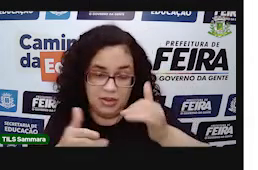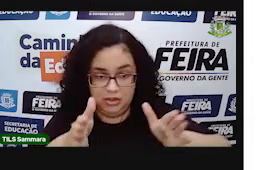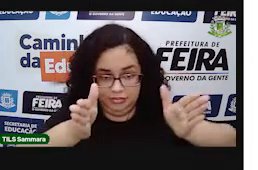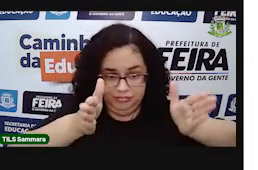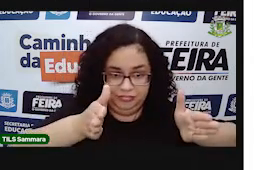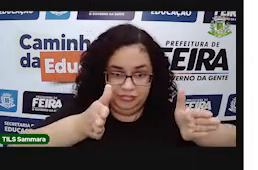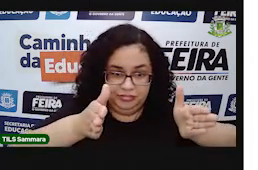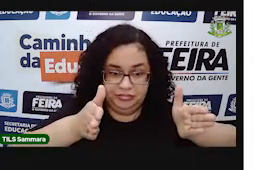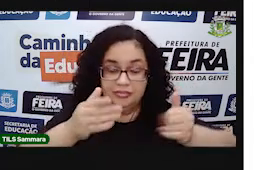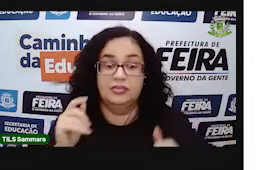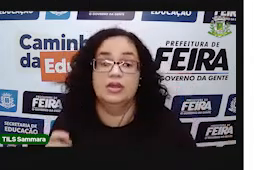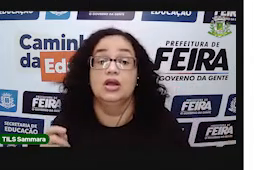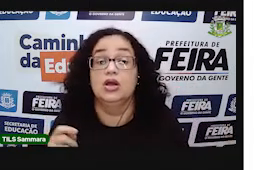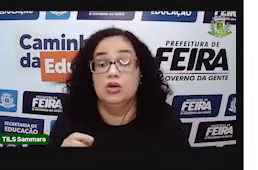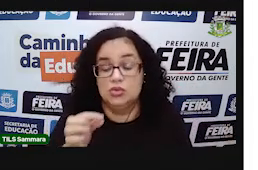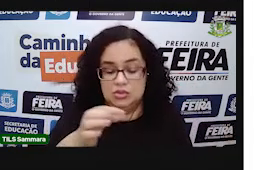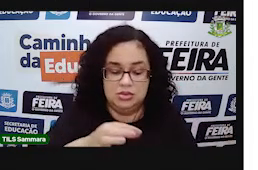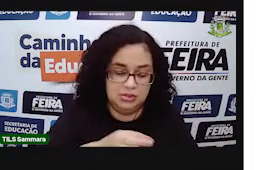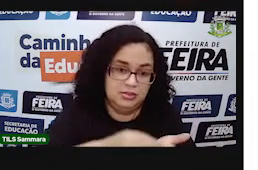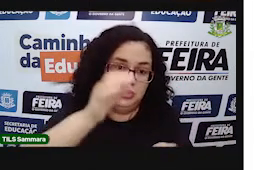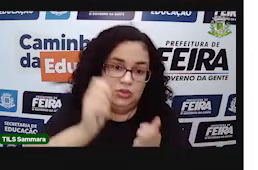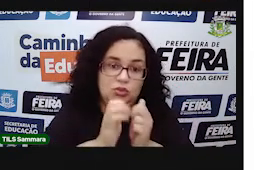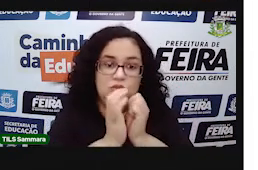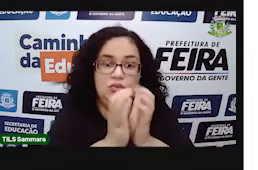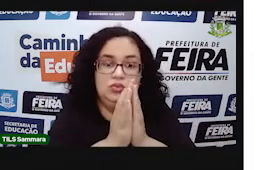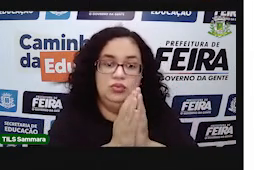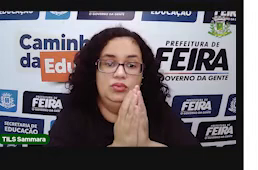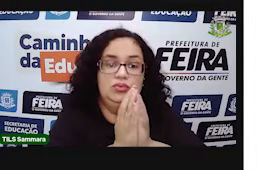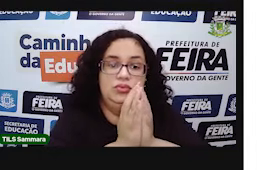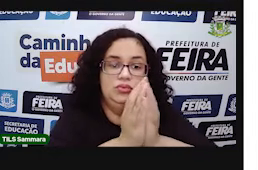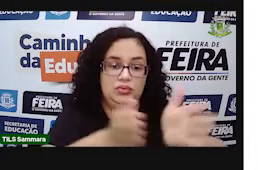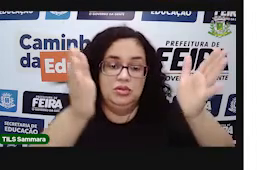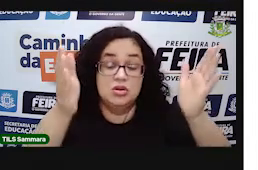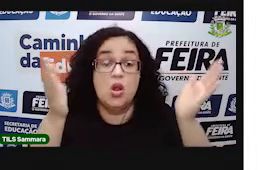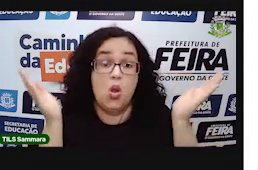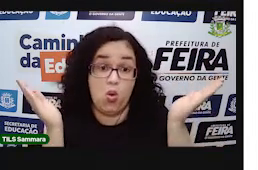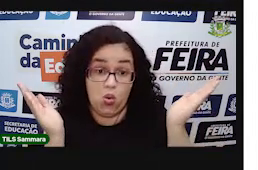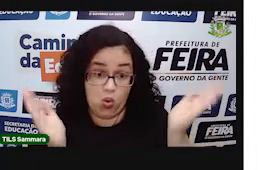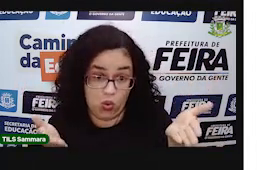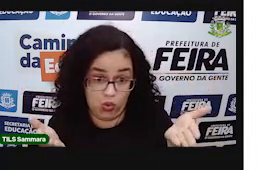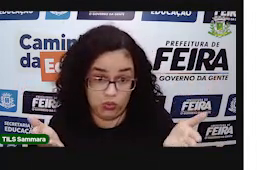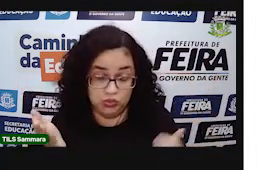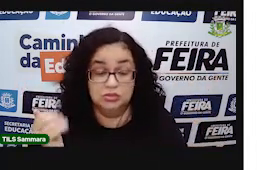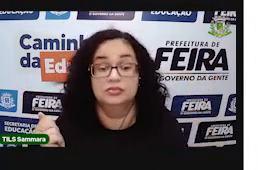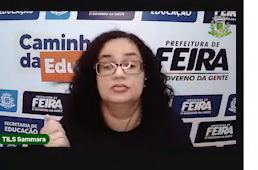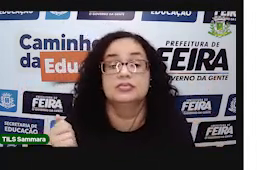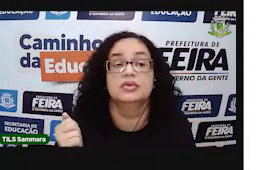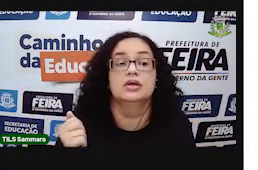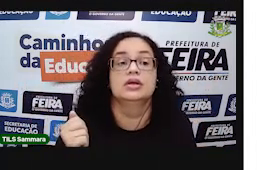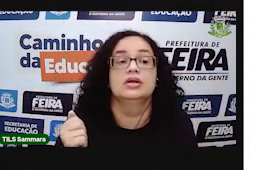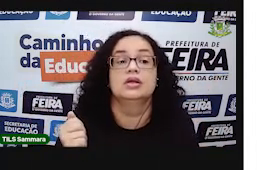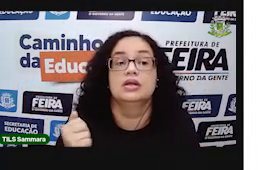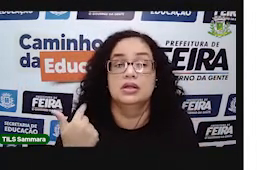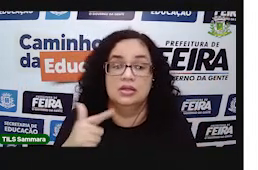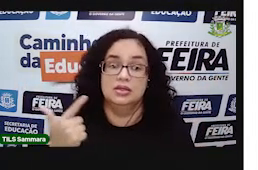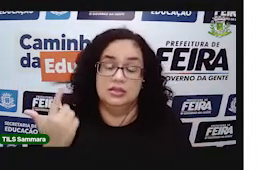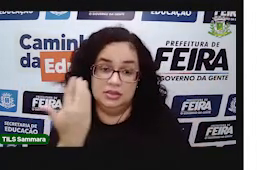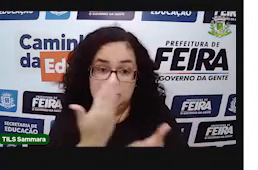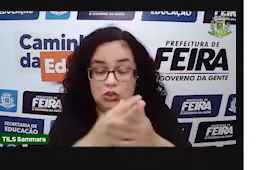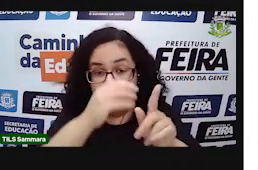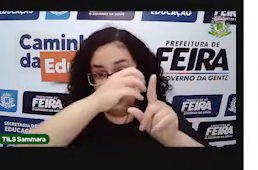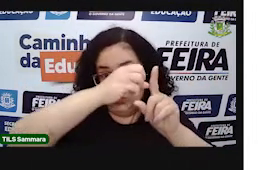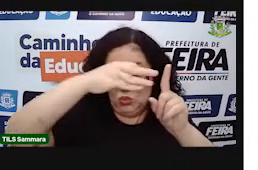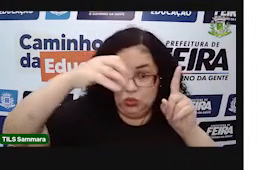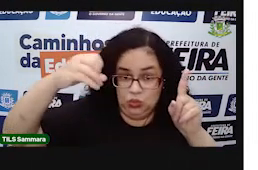nós jogávamos isso com um tabuleiro, os pinos e um dado. Tá? Mas hoje, nesse nosso